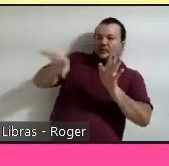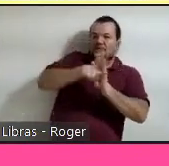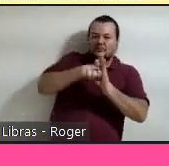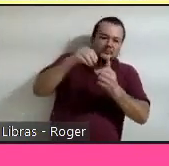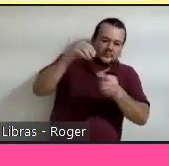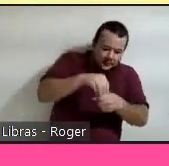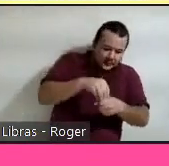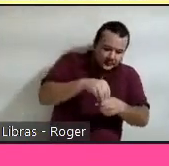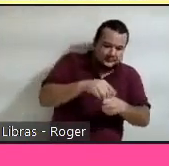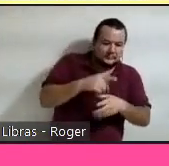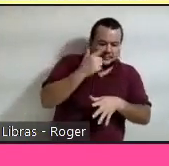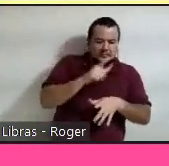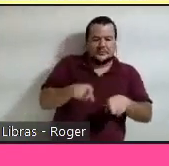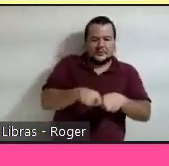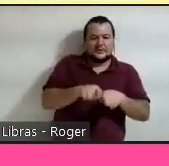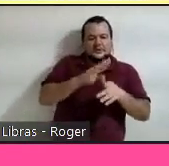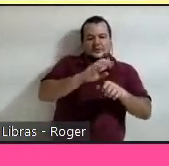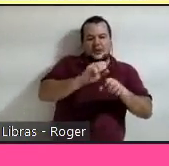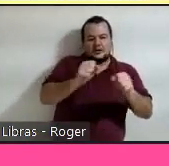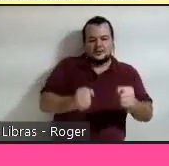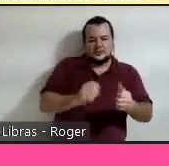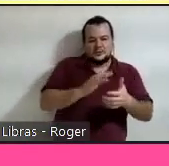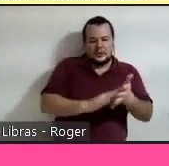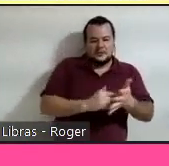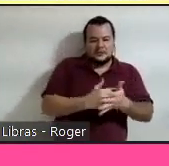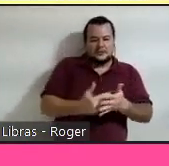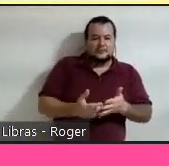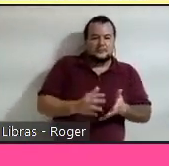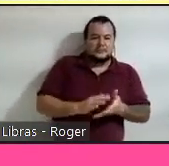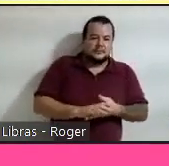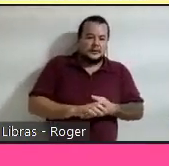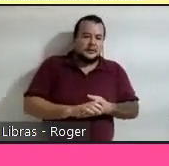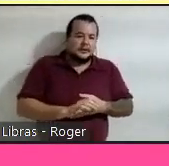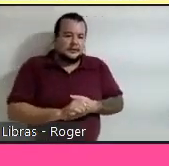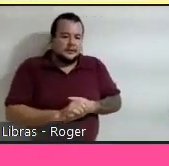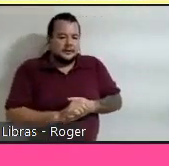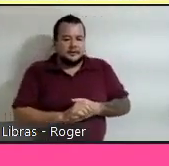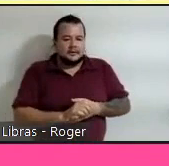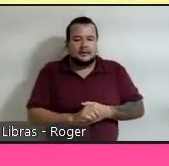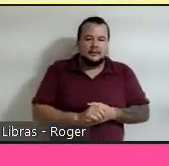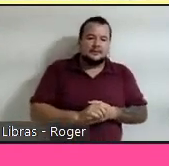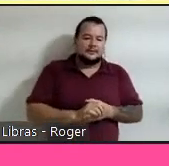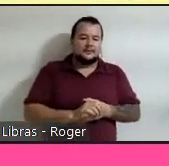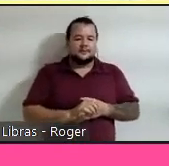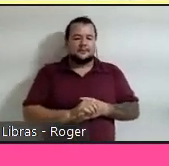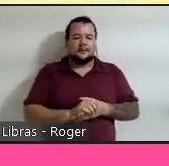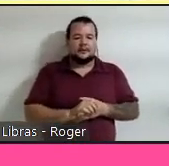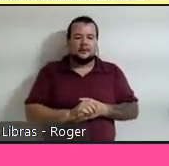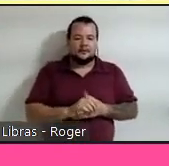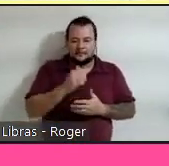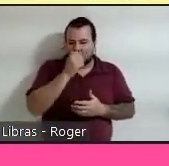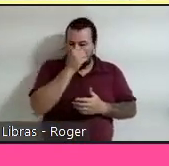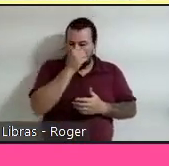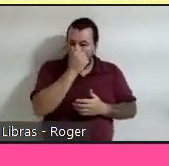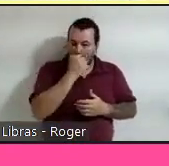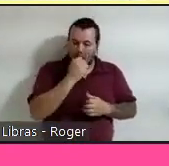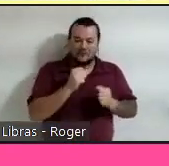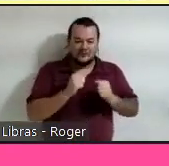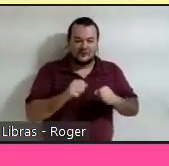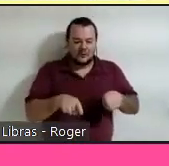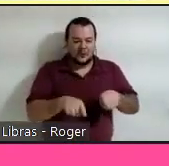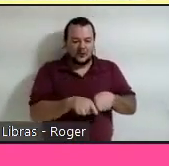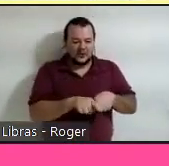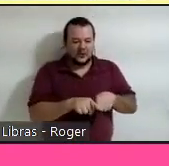pronto, já carregou tudo e você também pode editar esses materiais que a gente